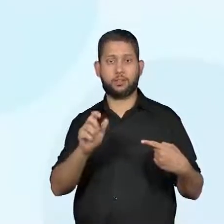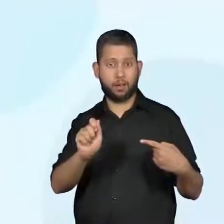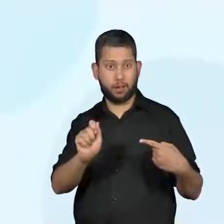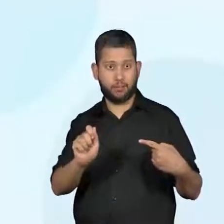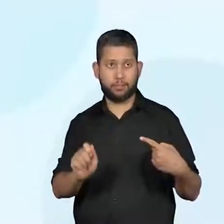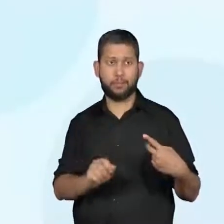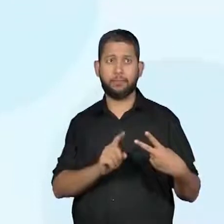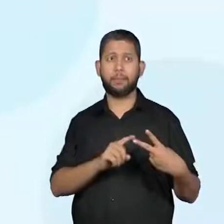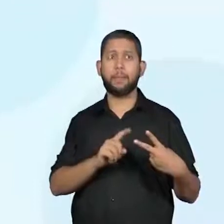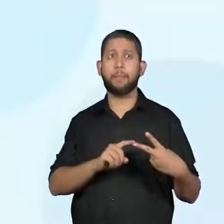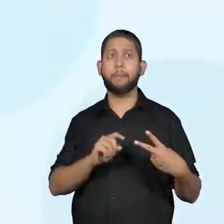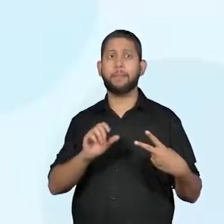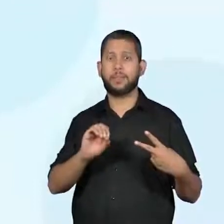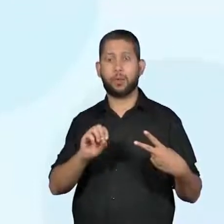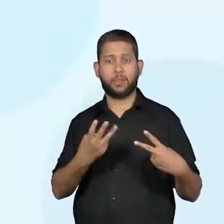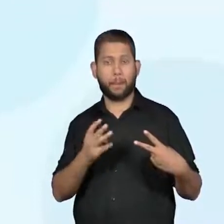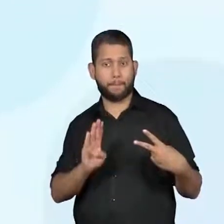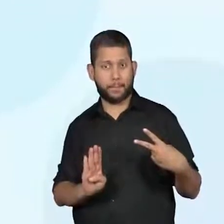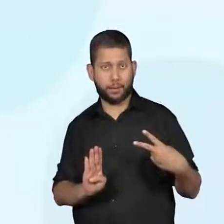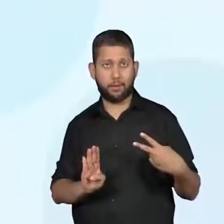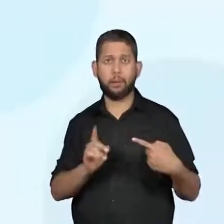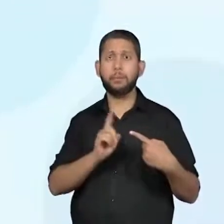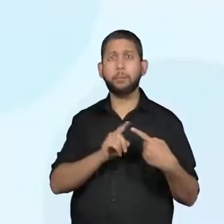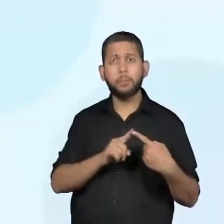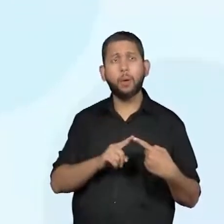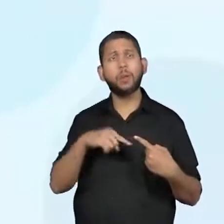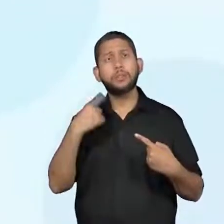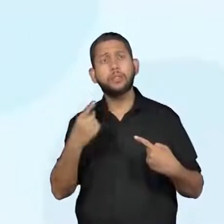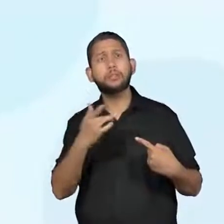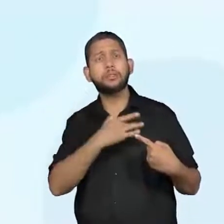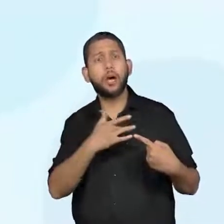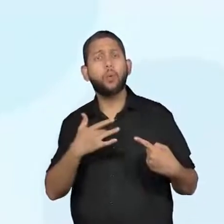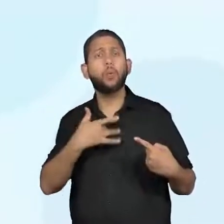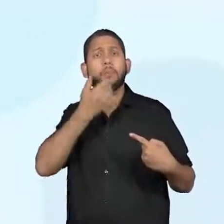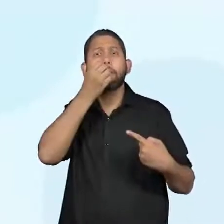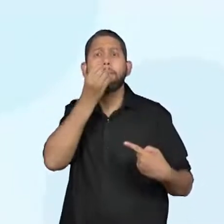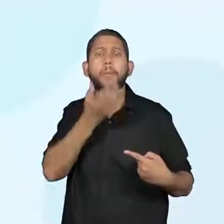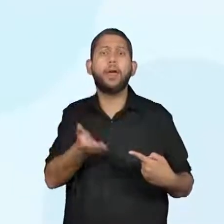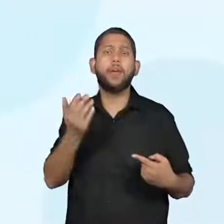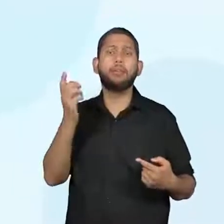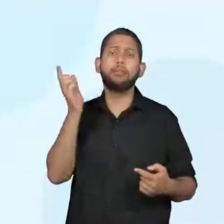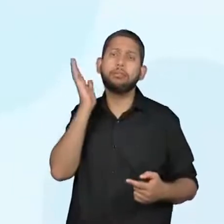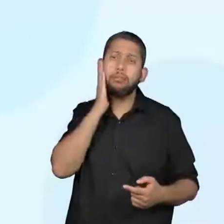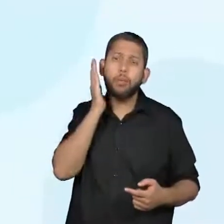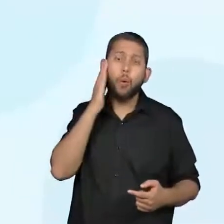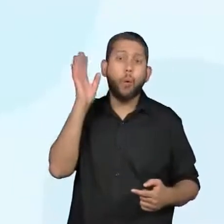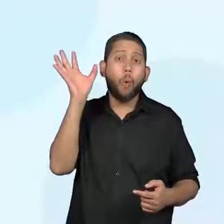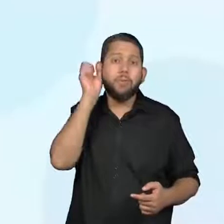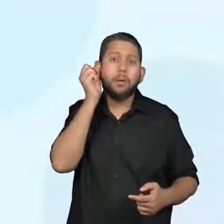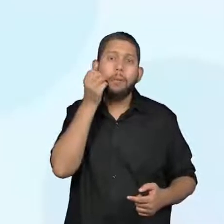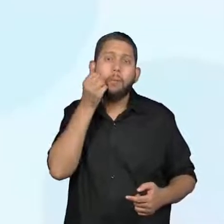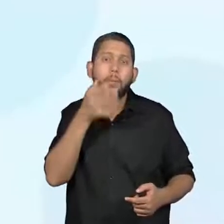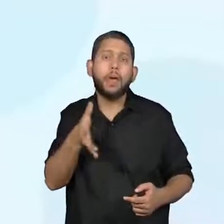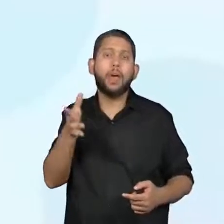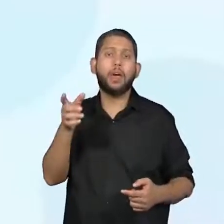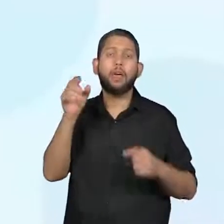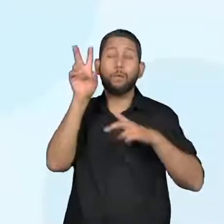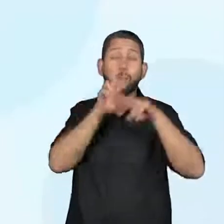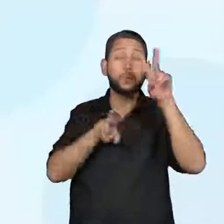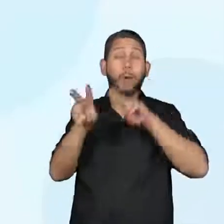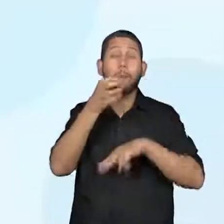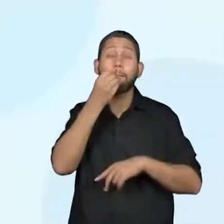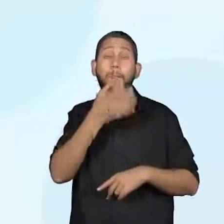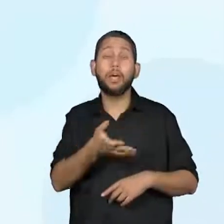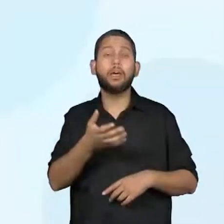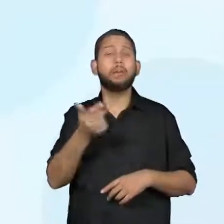individuais necessários para manutenção da saúde auditiva e visual em termos de som e